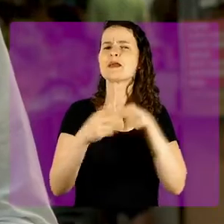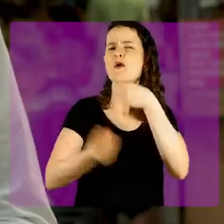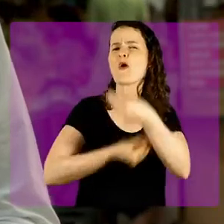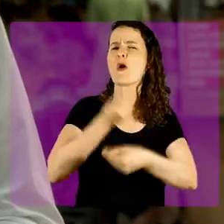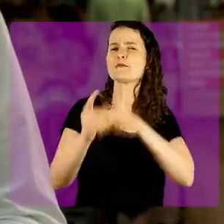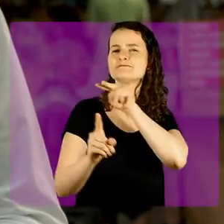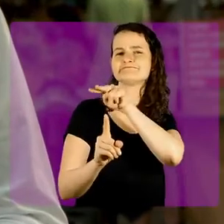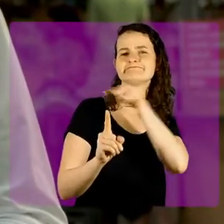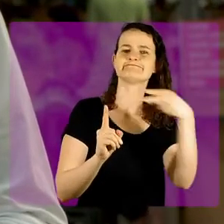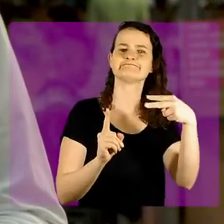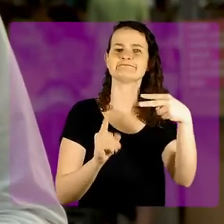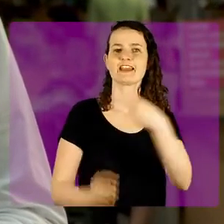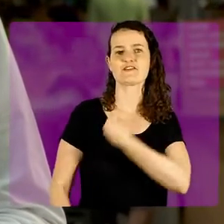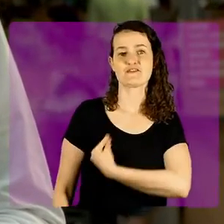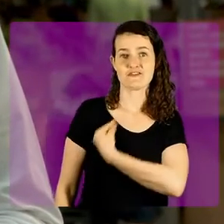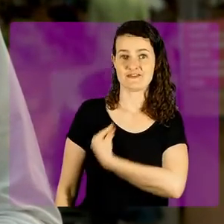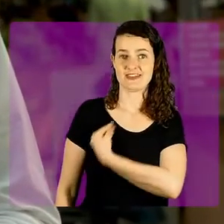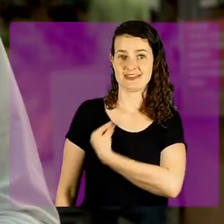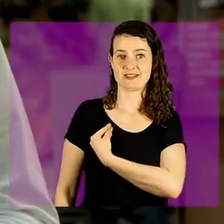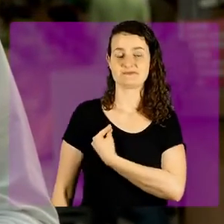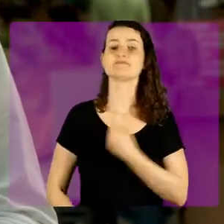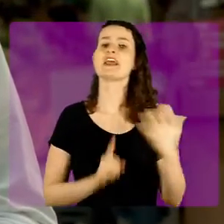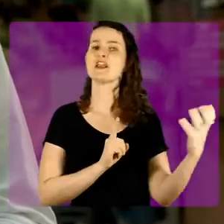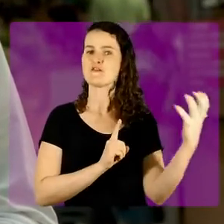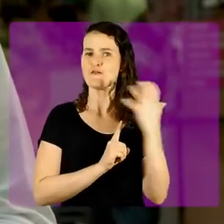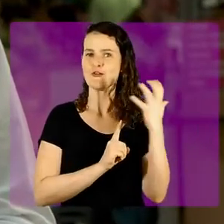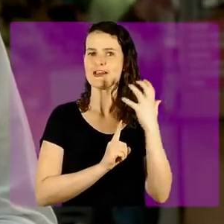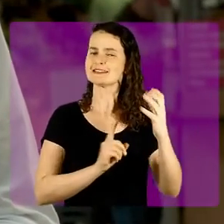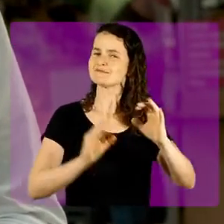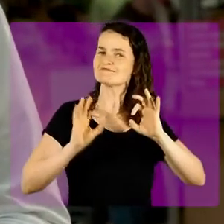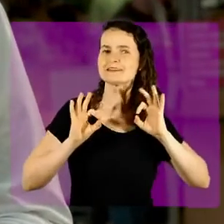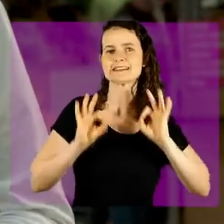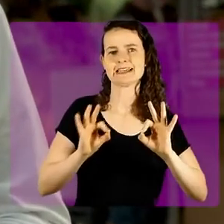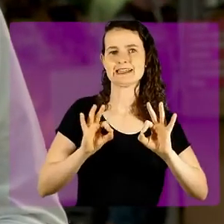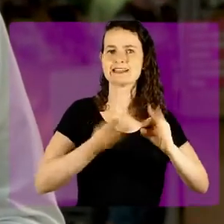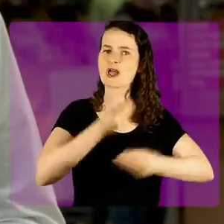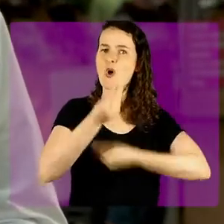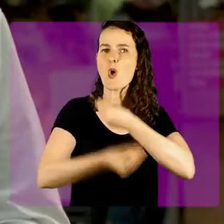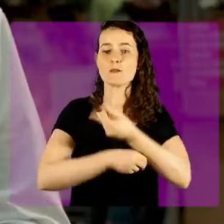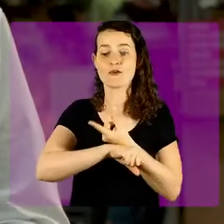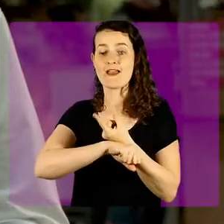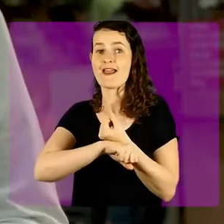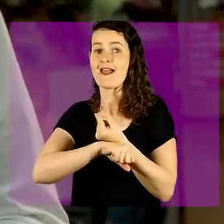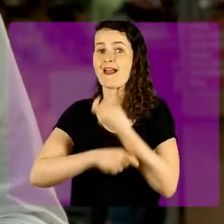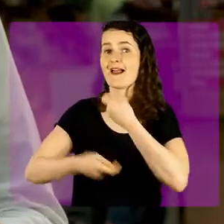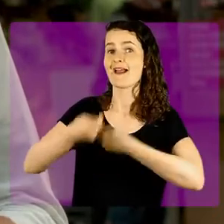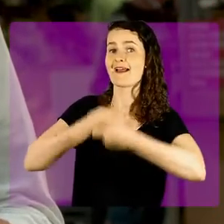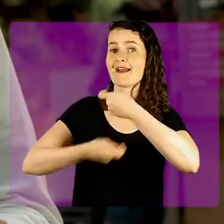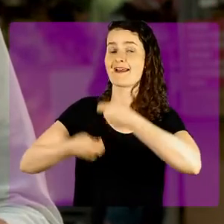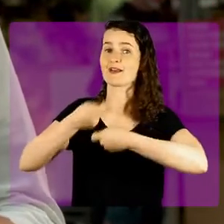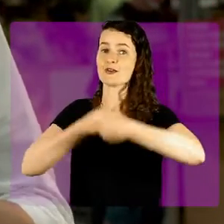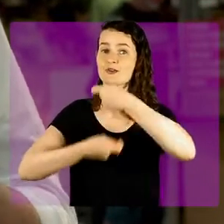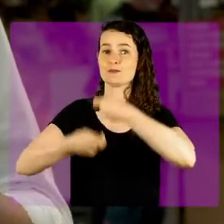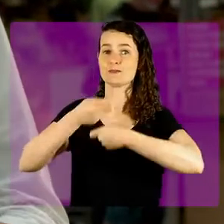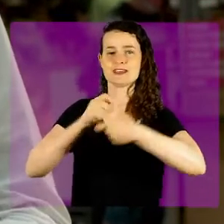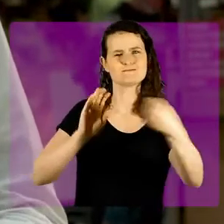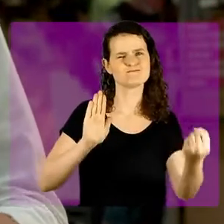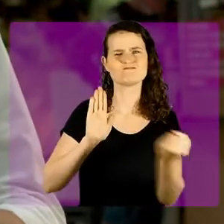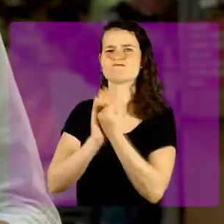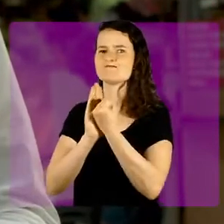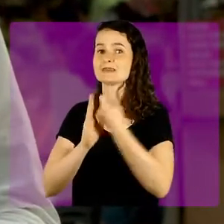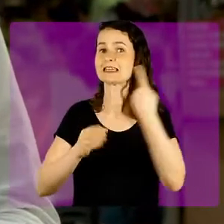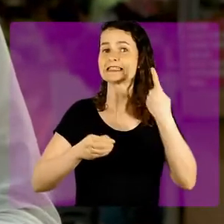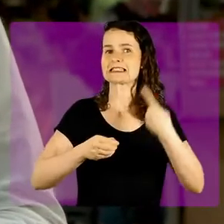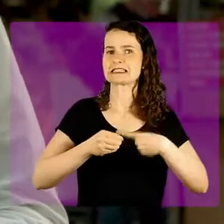a forma de encarar a vida. E um dos reflexos disso, com certeza, será na economia, com um impacto ainda